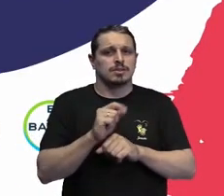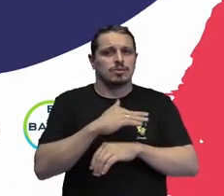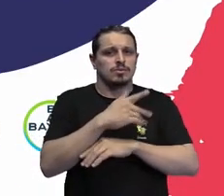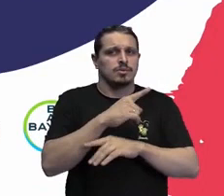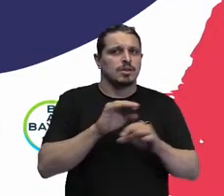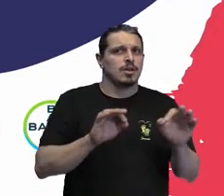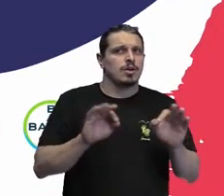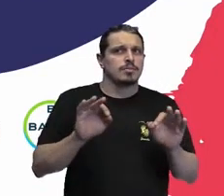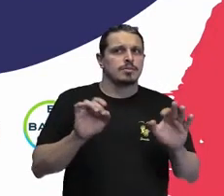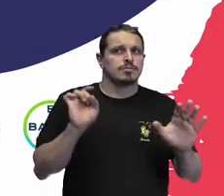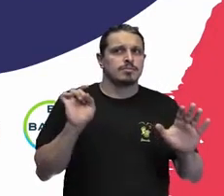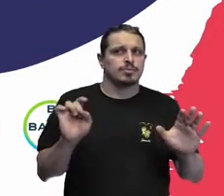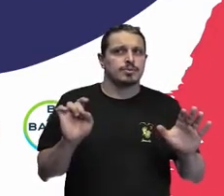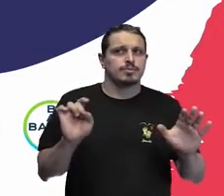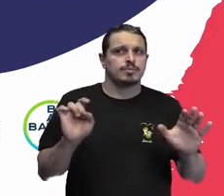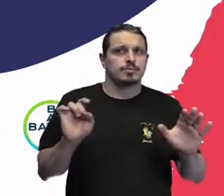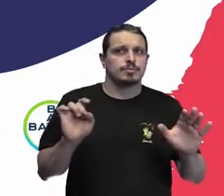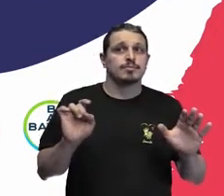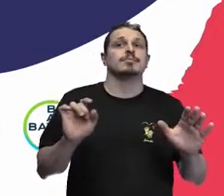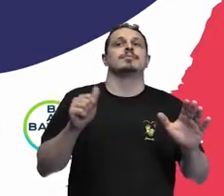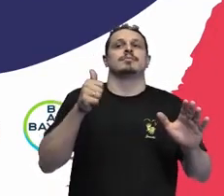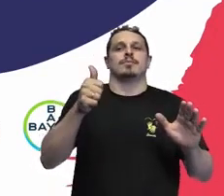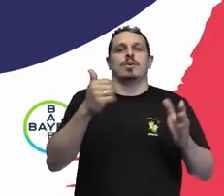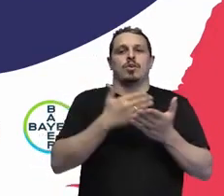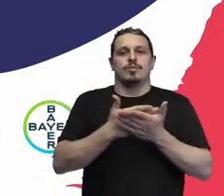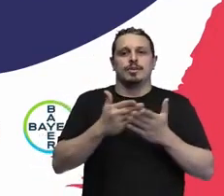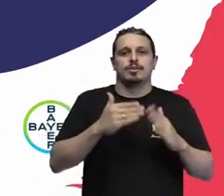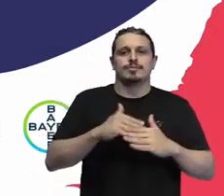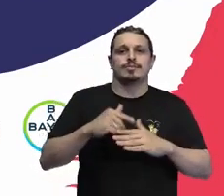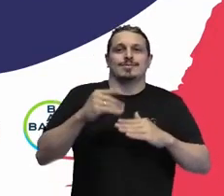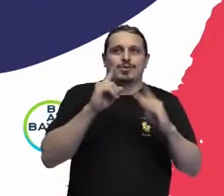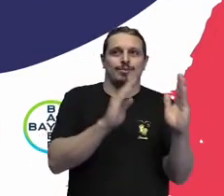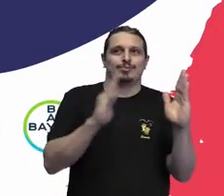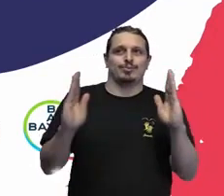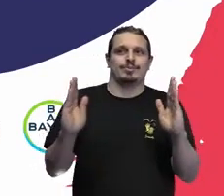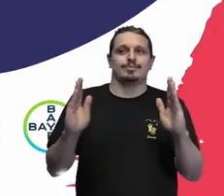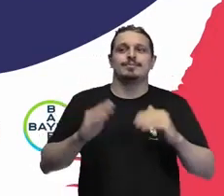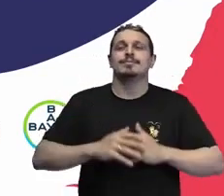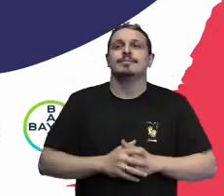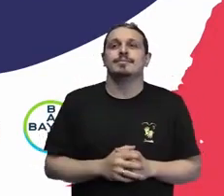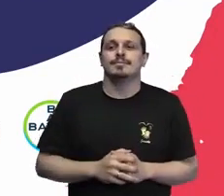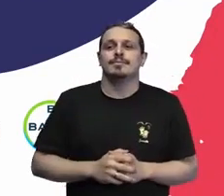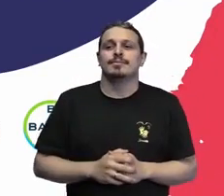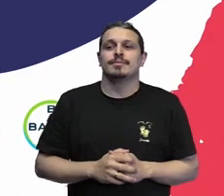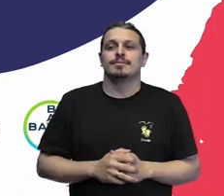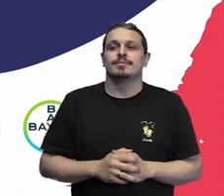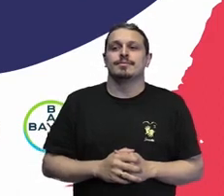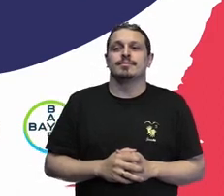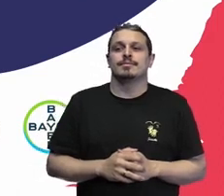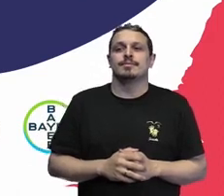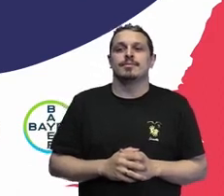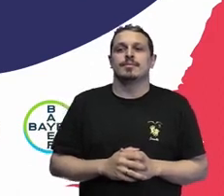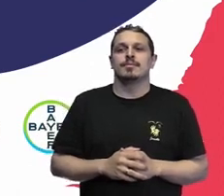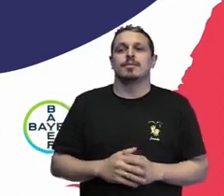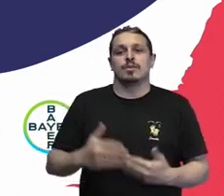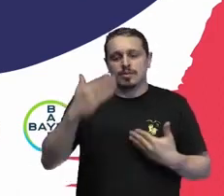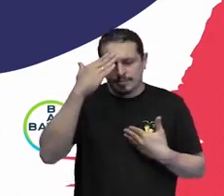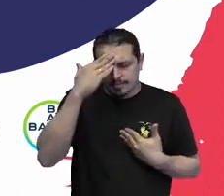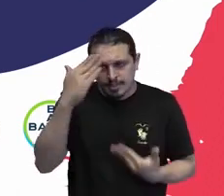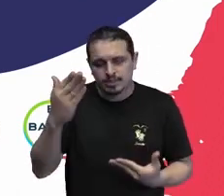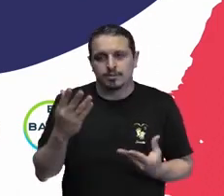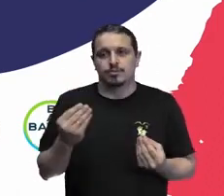Próximo slide, por favor. Obrigado. Então, é muito importante que a gente, né?